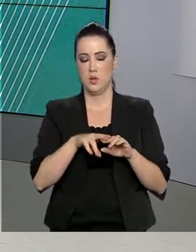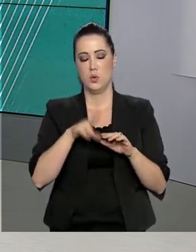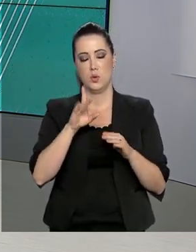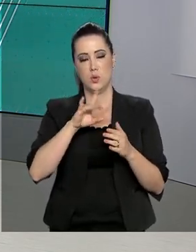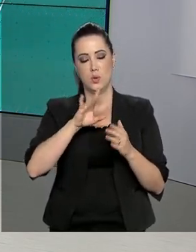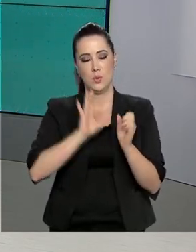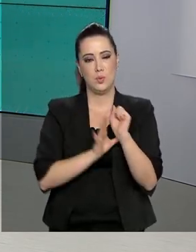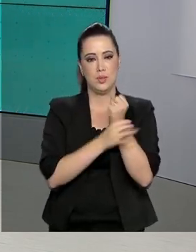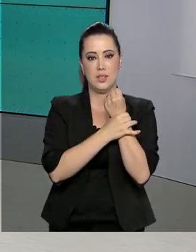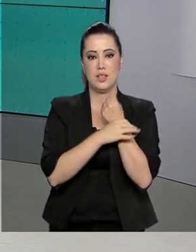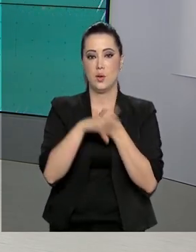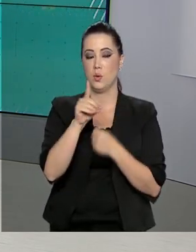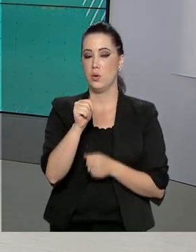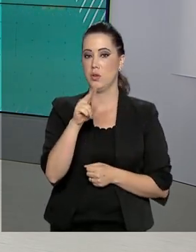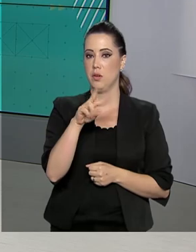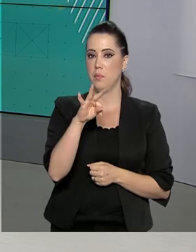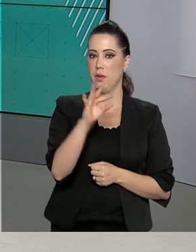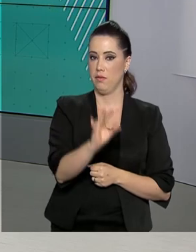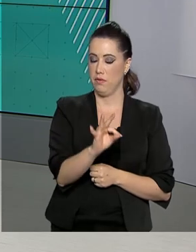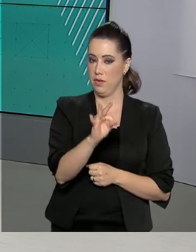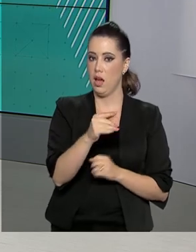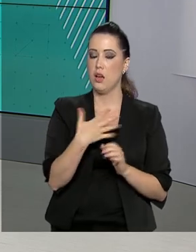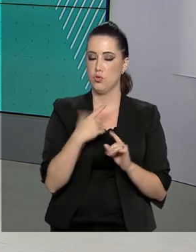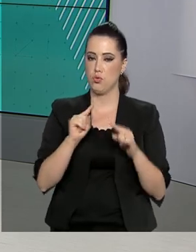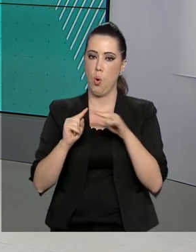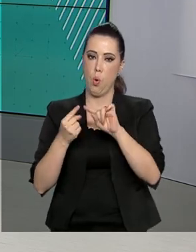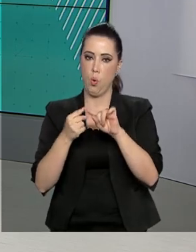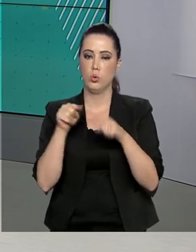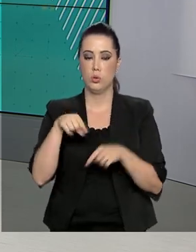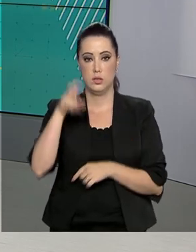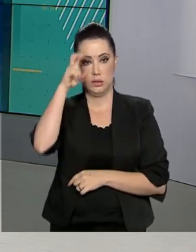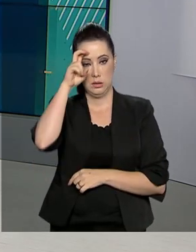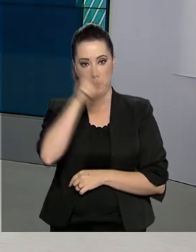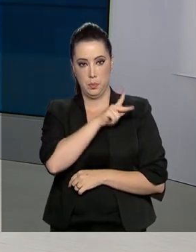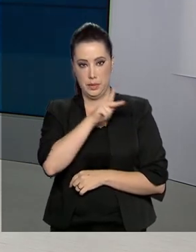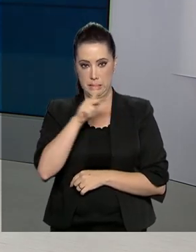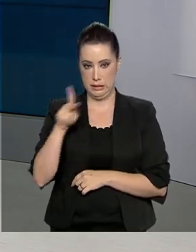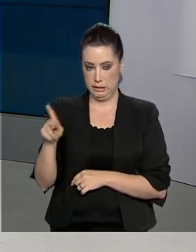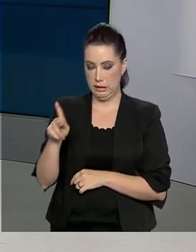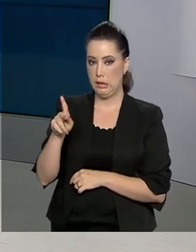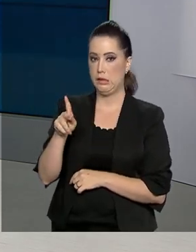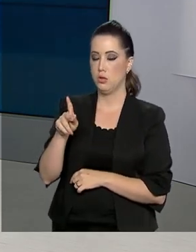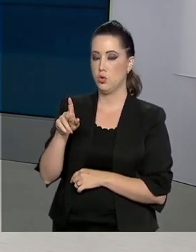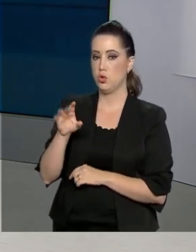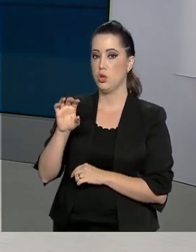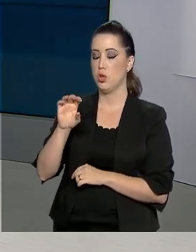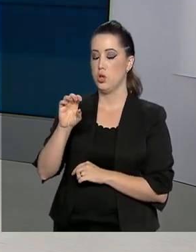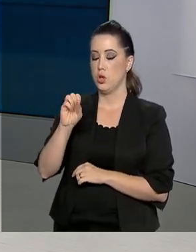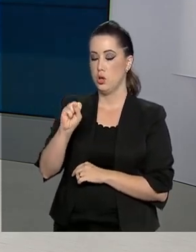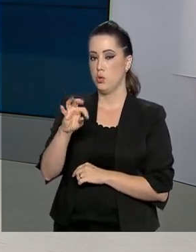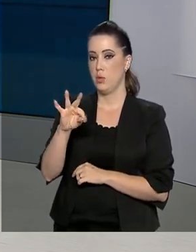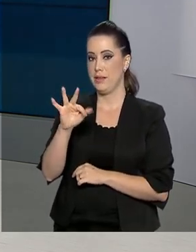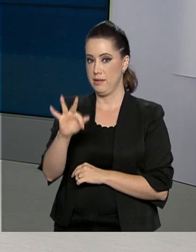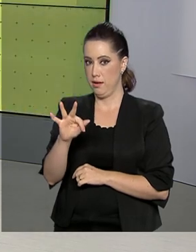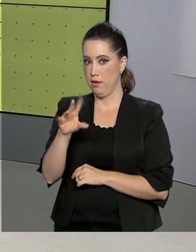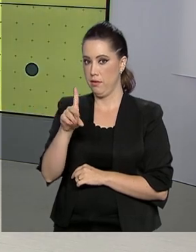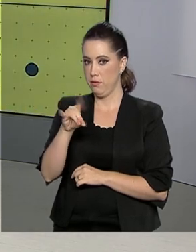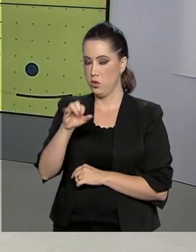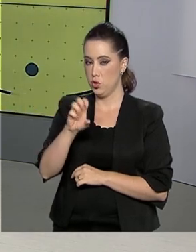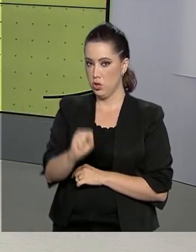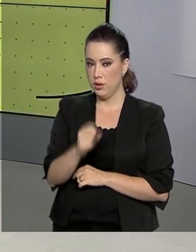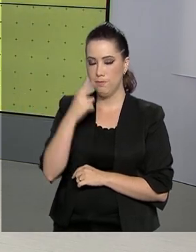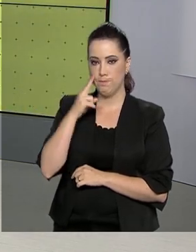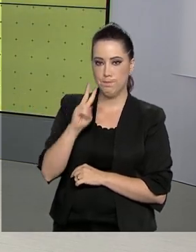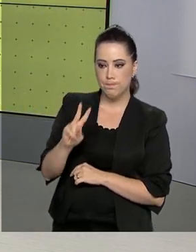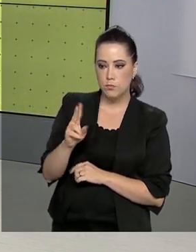obrigatório DPVAT, foi aceito nesta quinta-feira. O presidente do Supremo, o ministro Dias Toffoli, reviu o aliminar concedida